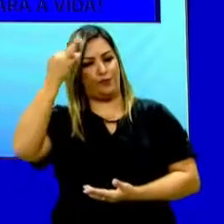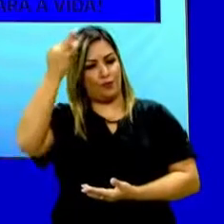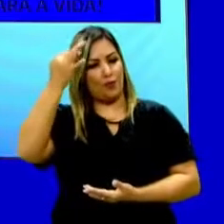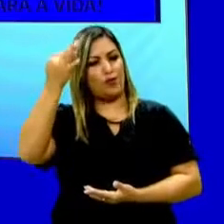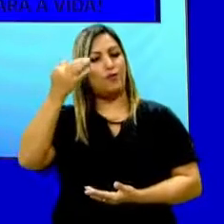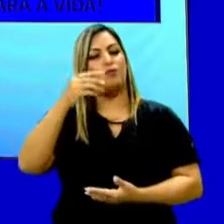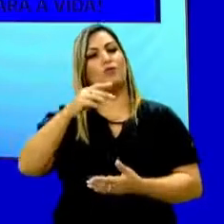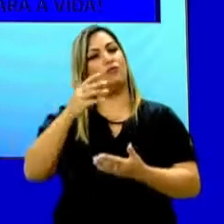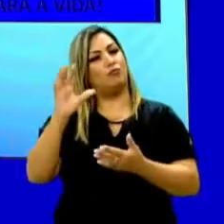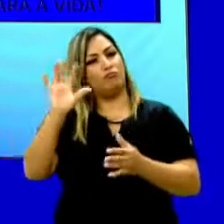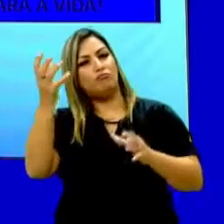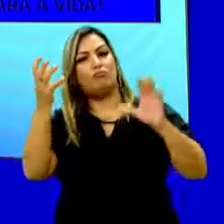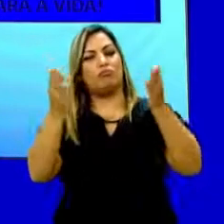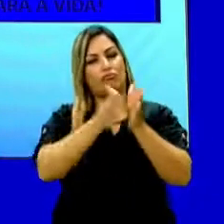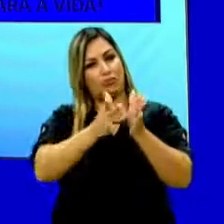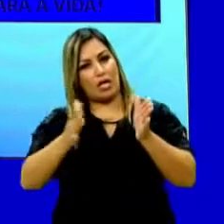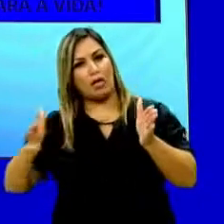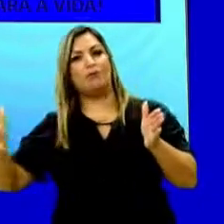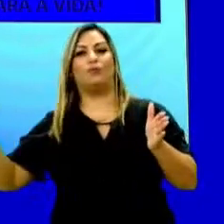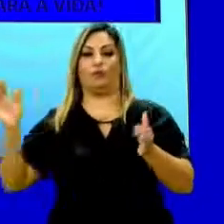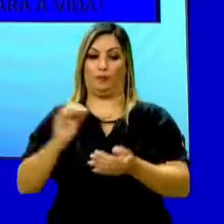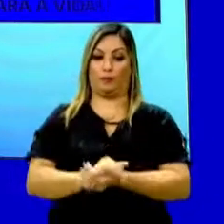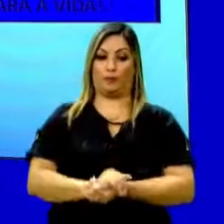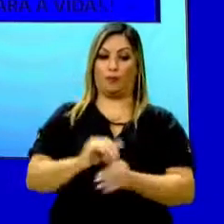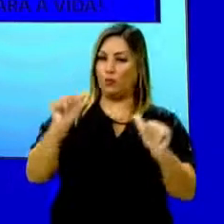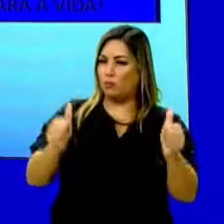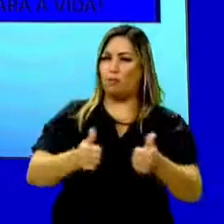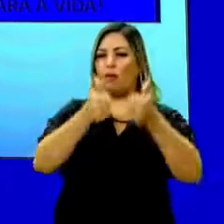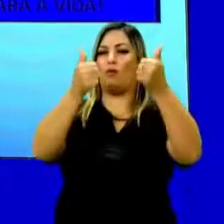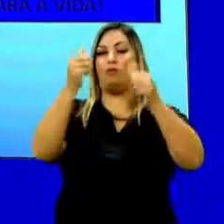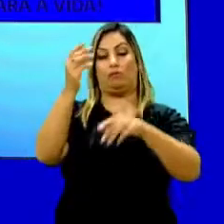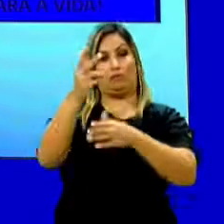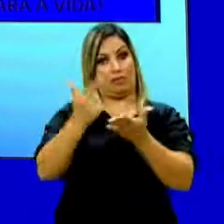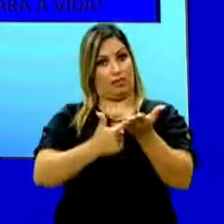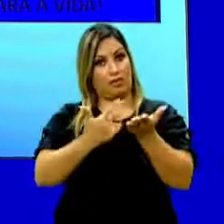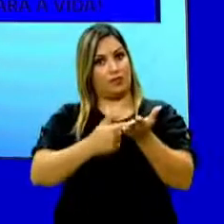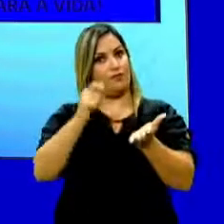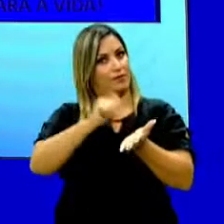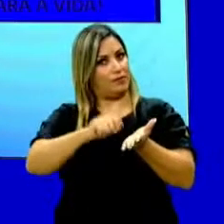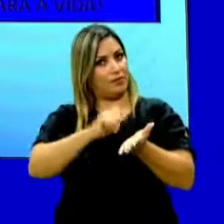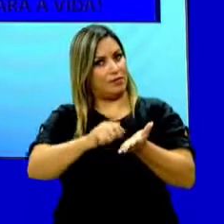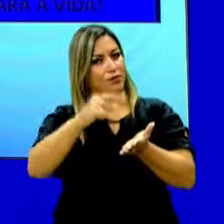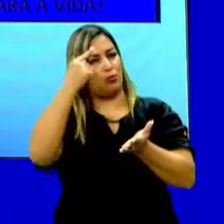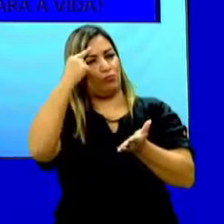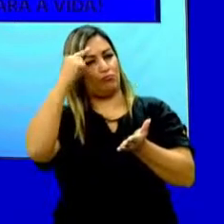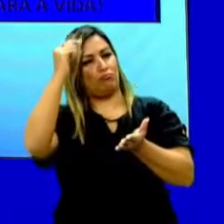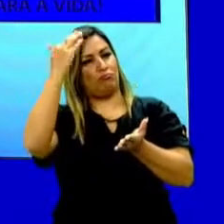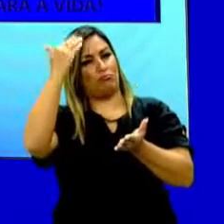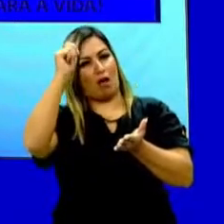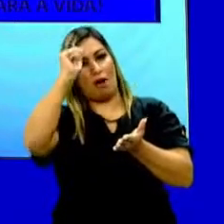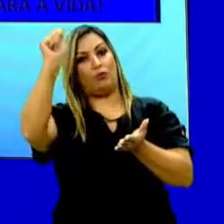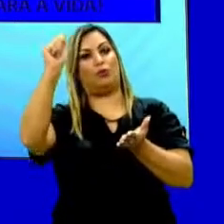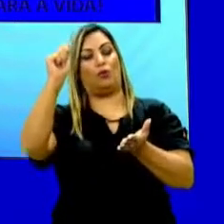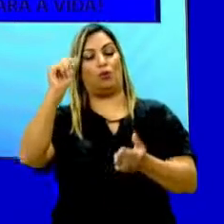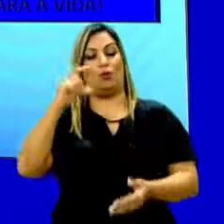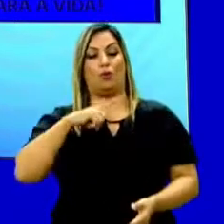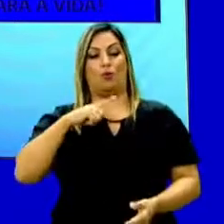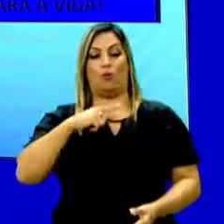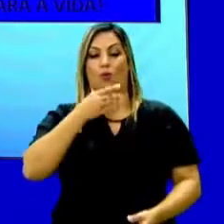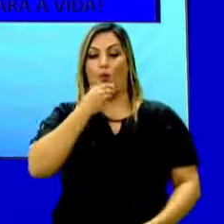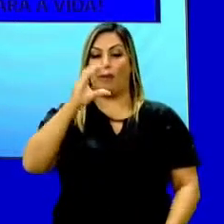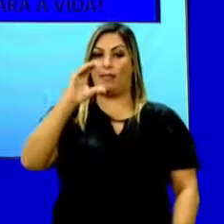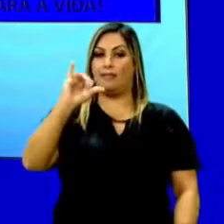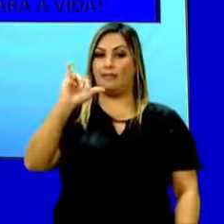ao longo dos tempos. Um dos melhores livros sobre o assunto foi escrito por um pensador, o orador romano